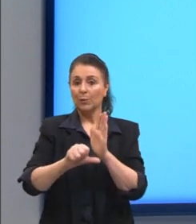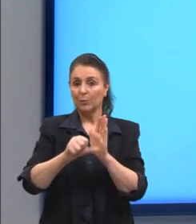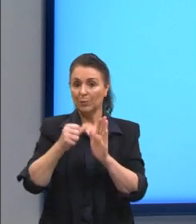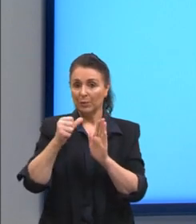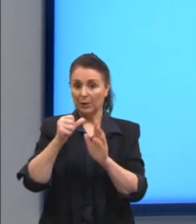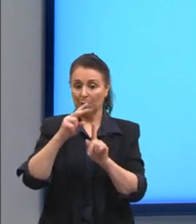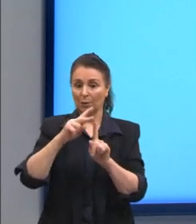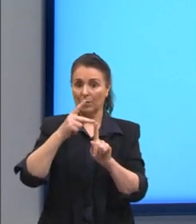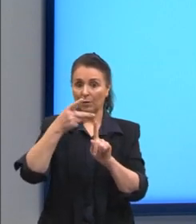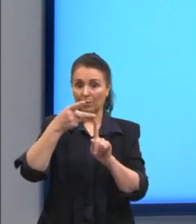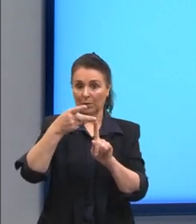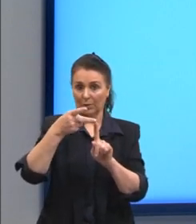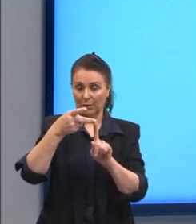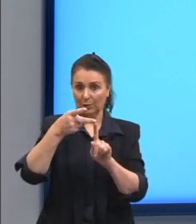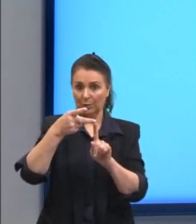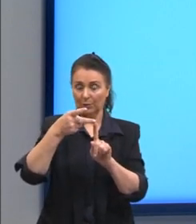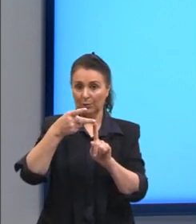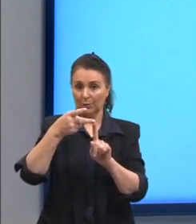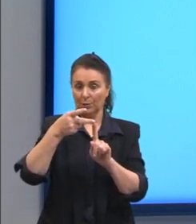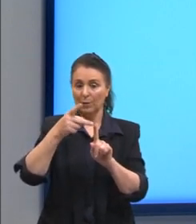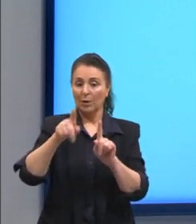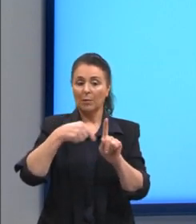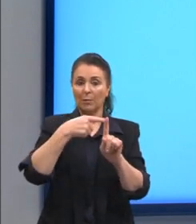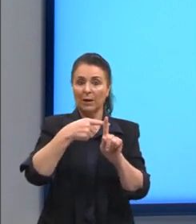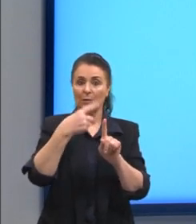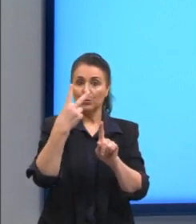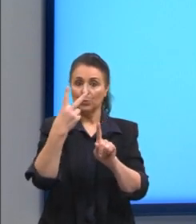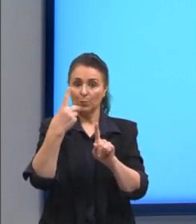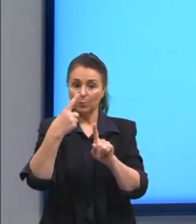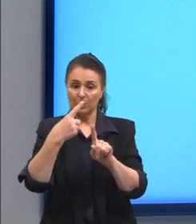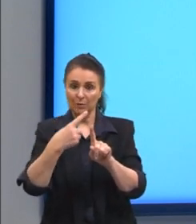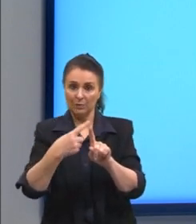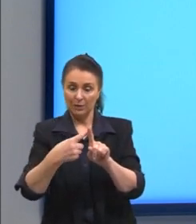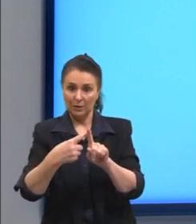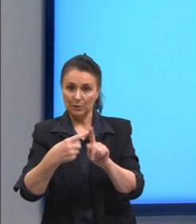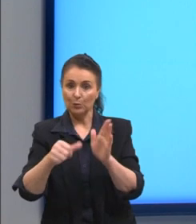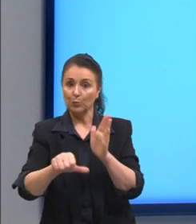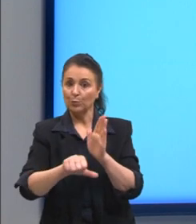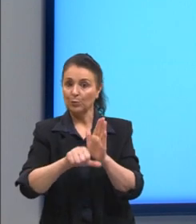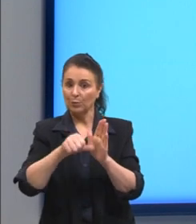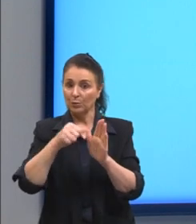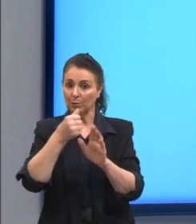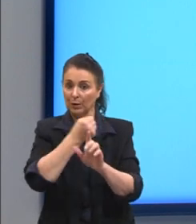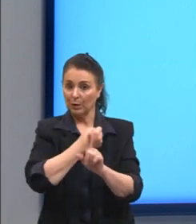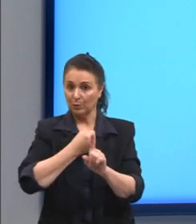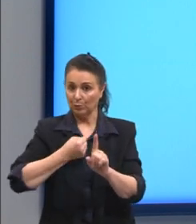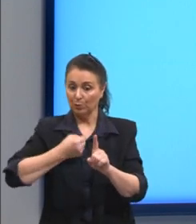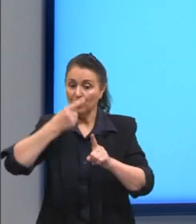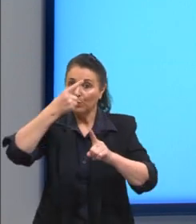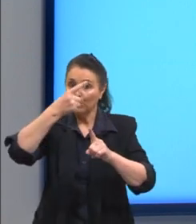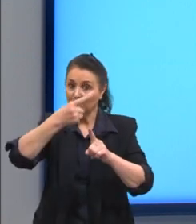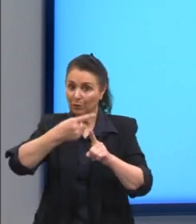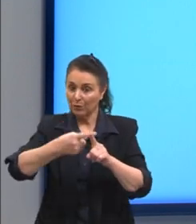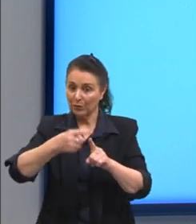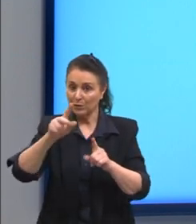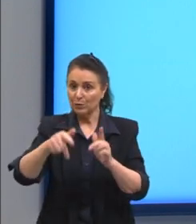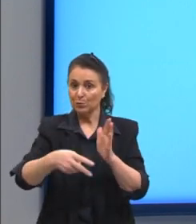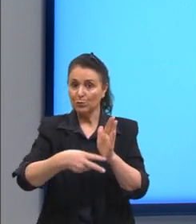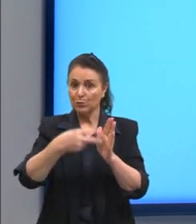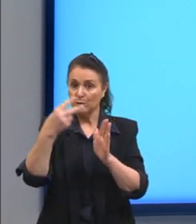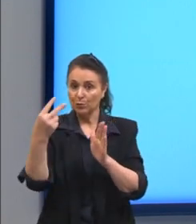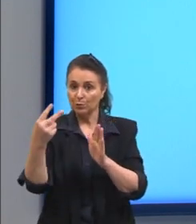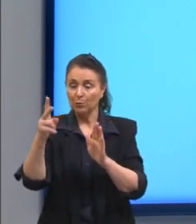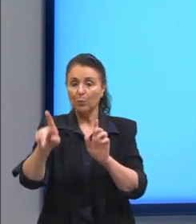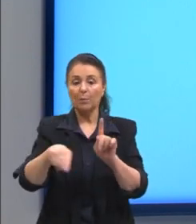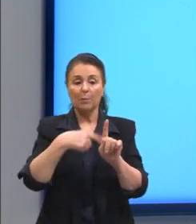ao quadrado mais duas vezes o primeiro termo vezes o segundo termo mais o